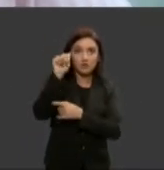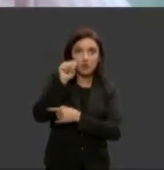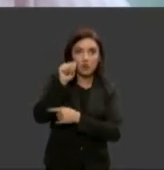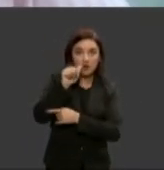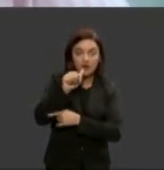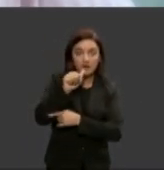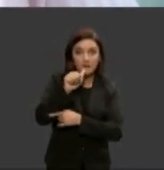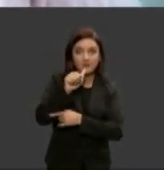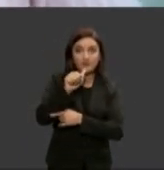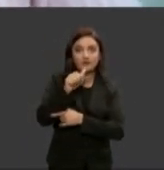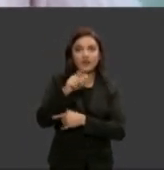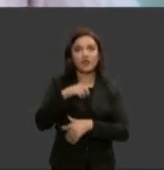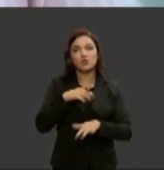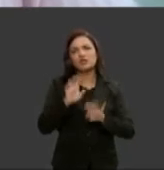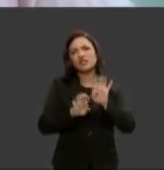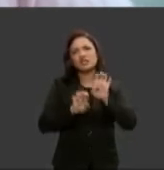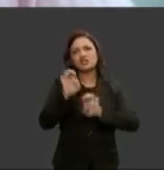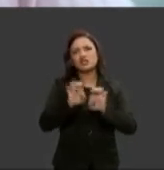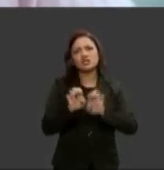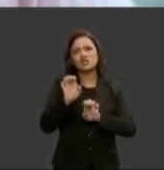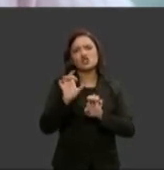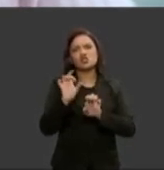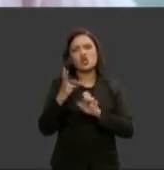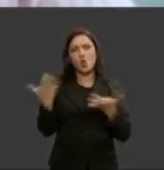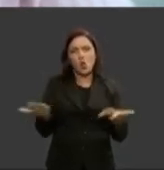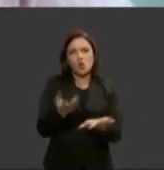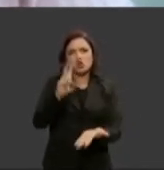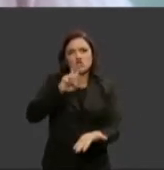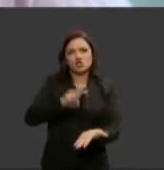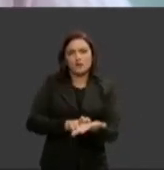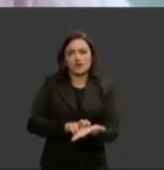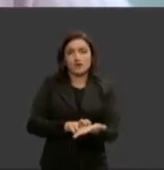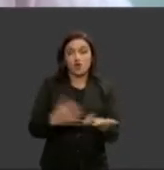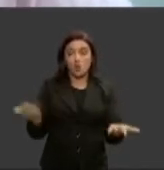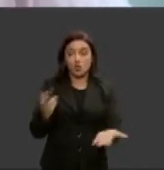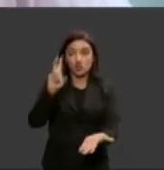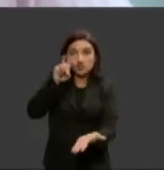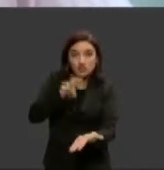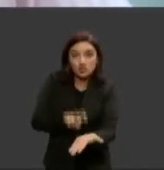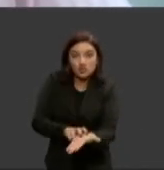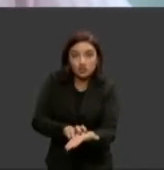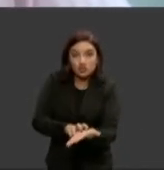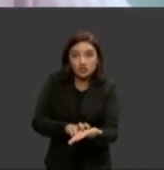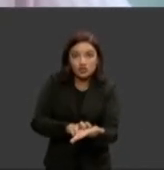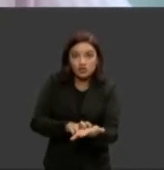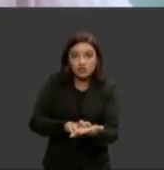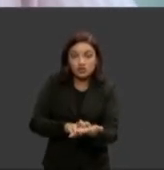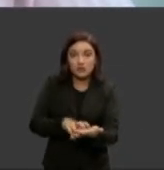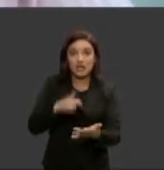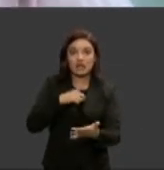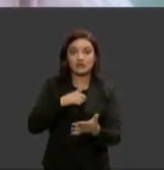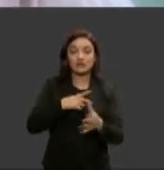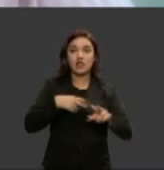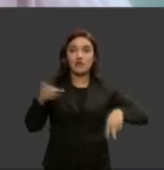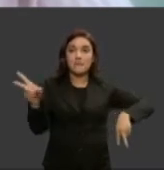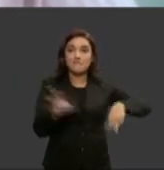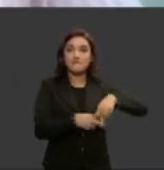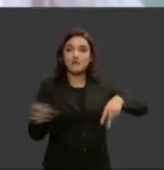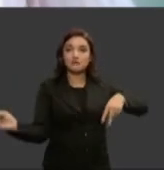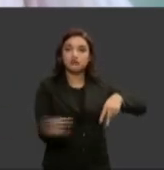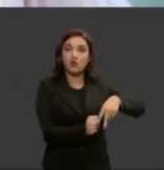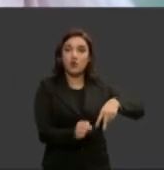eu tenho números apenas do final da manhã até o final da manhã foram presos 8